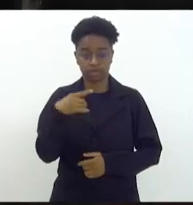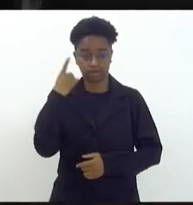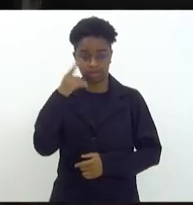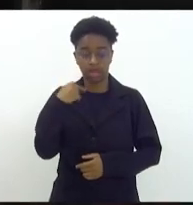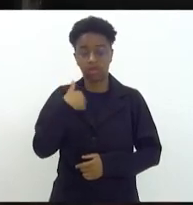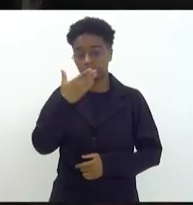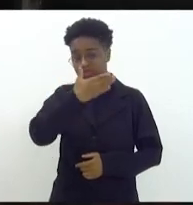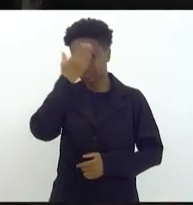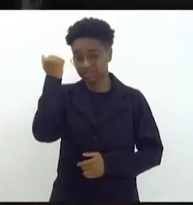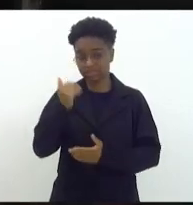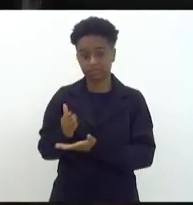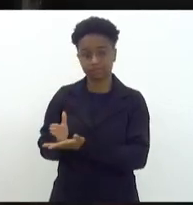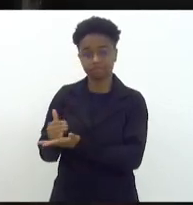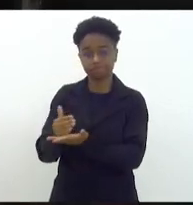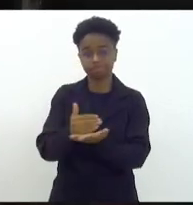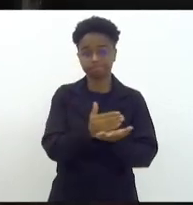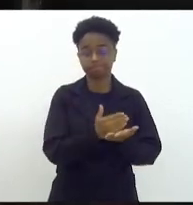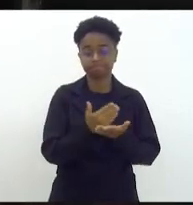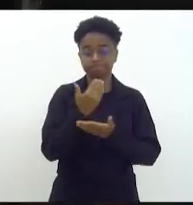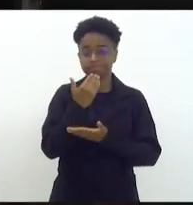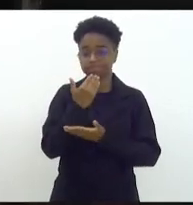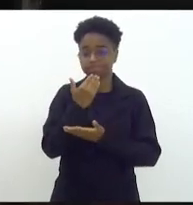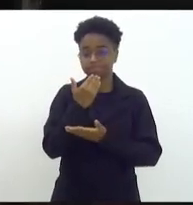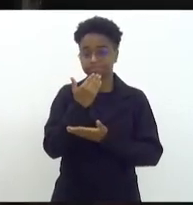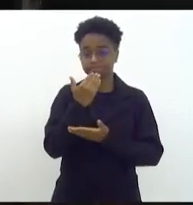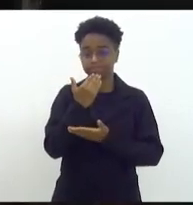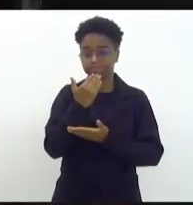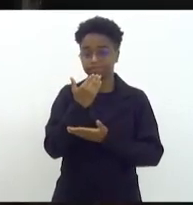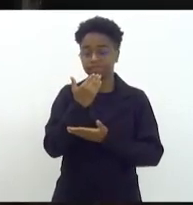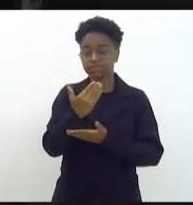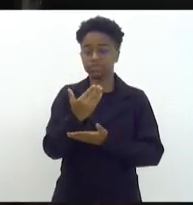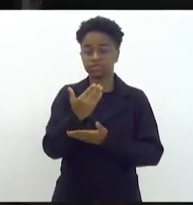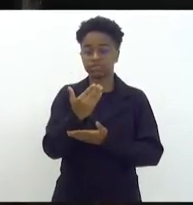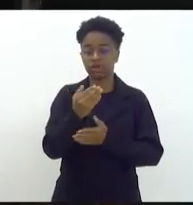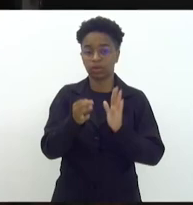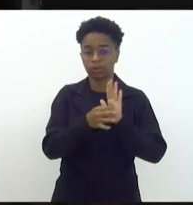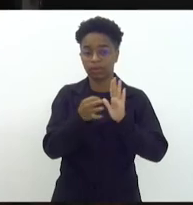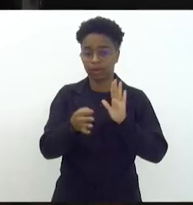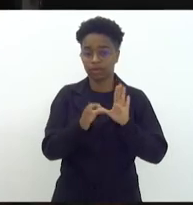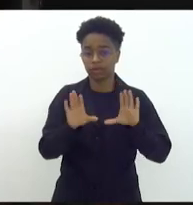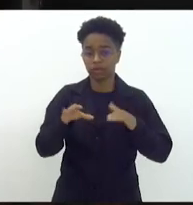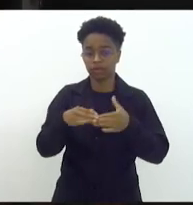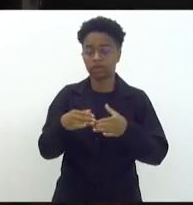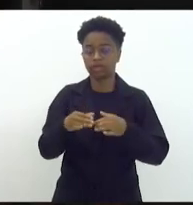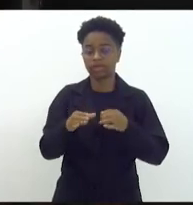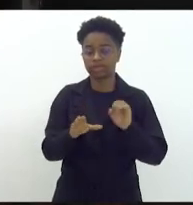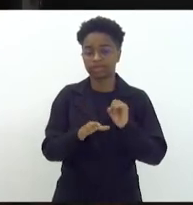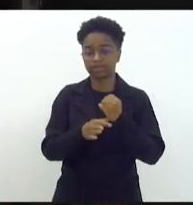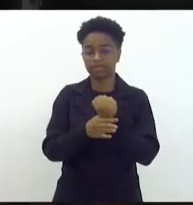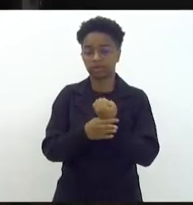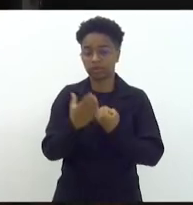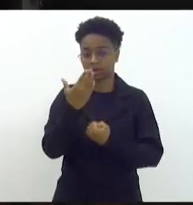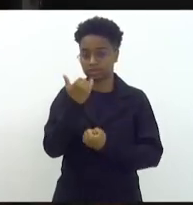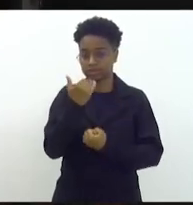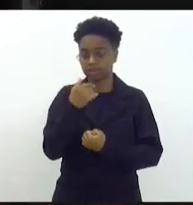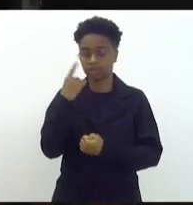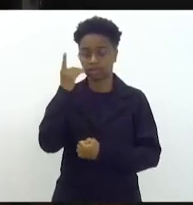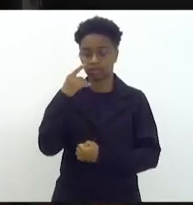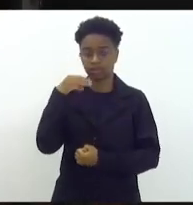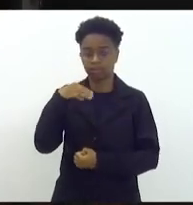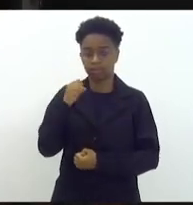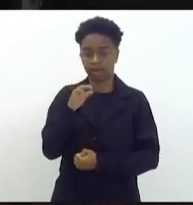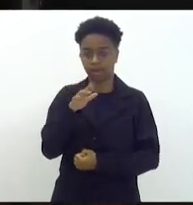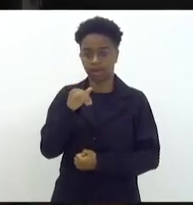falhou aqui, colher o parecer da Comissão de Segurança Alimentar, a deputada Marina do MST,